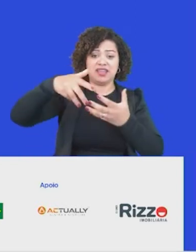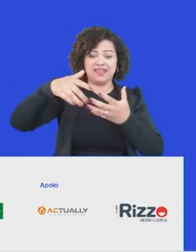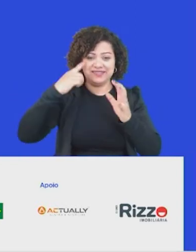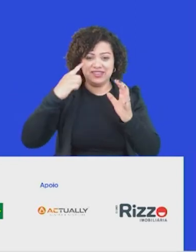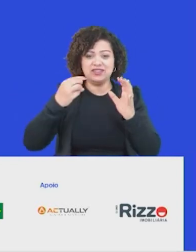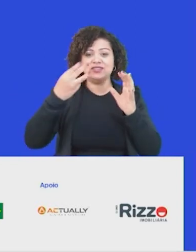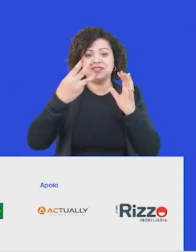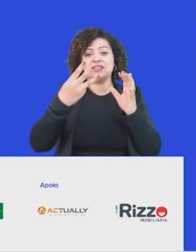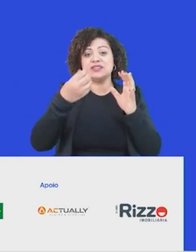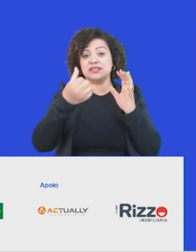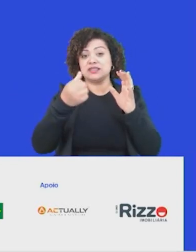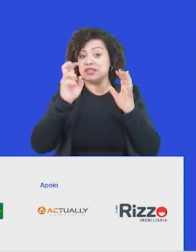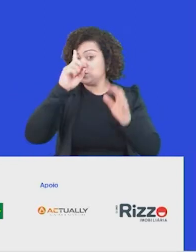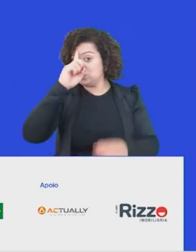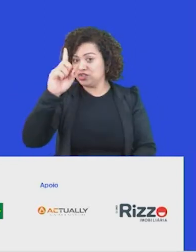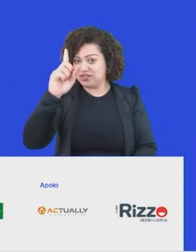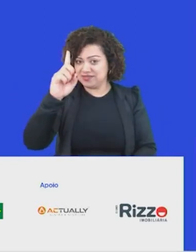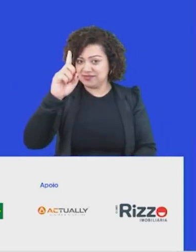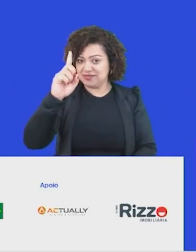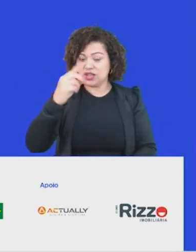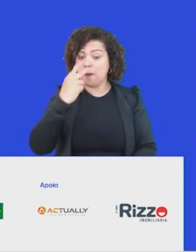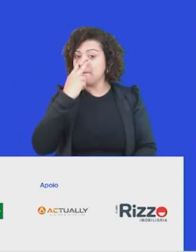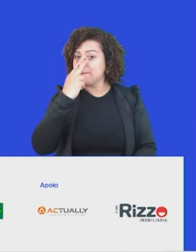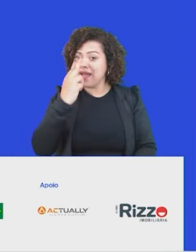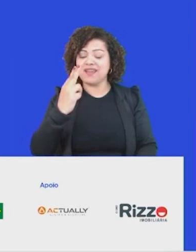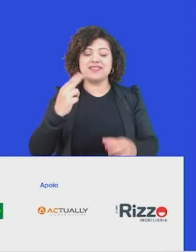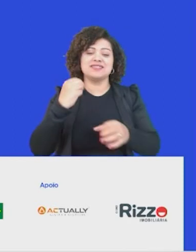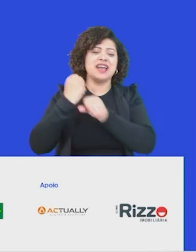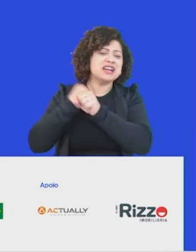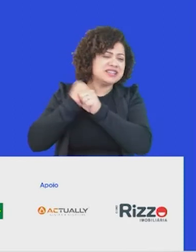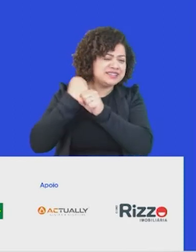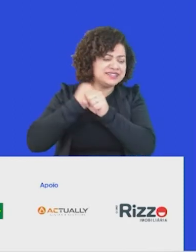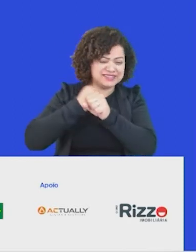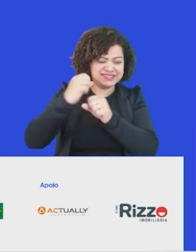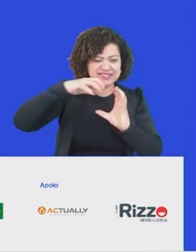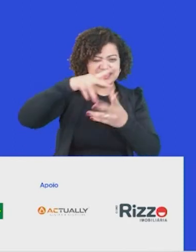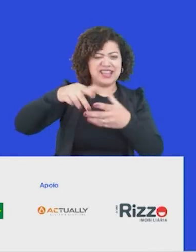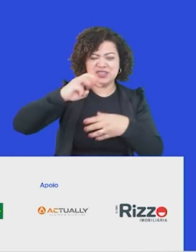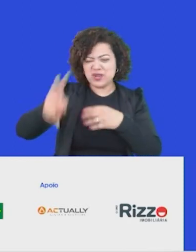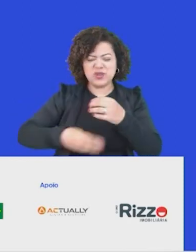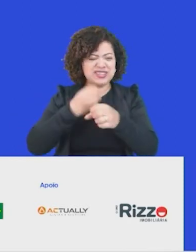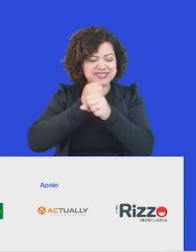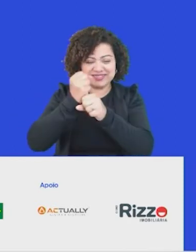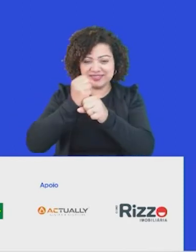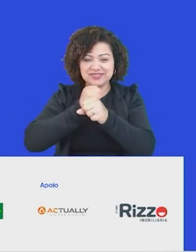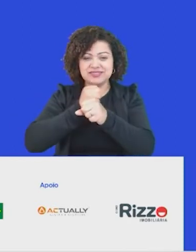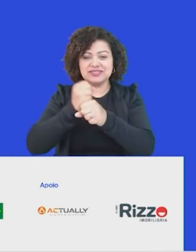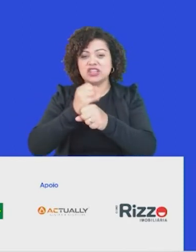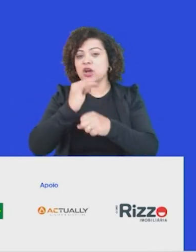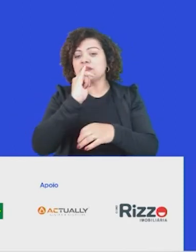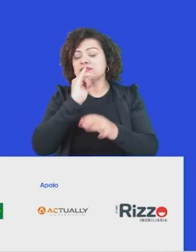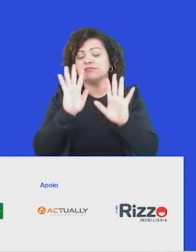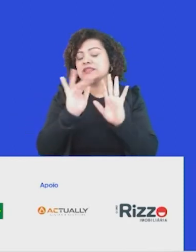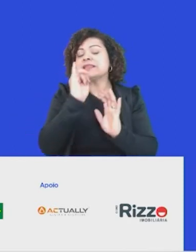dias. Então, vamos imaginar que o planeta Terra, aqueles bilhões de anos de vida que ele tem, tivessem acontecido numa dinâmica de